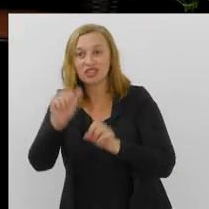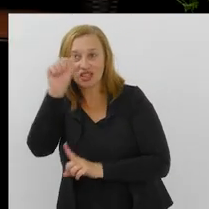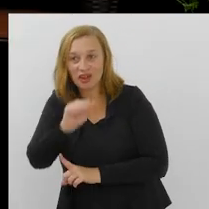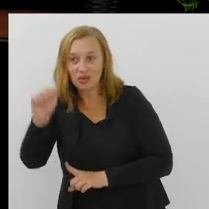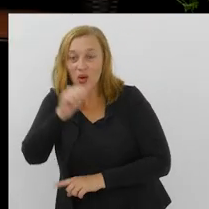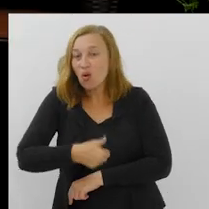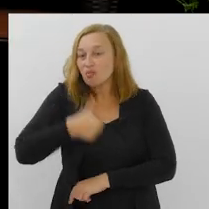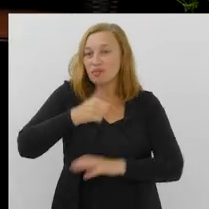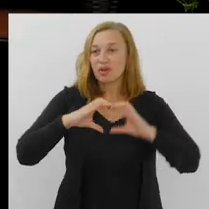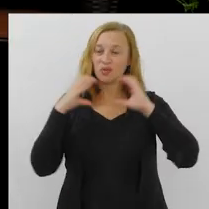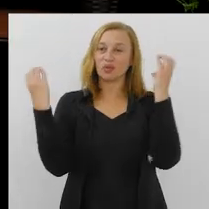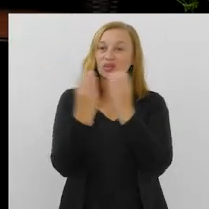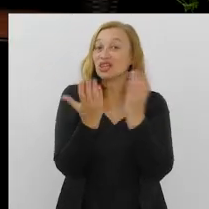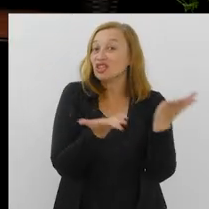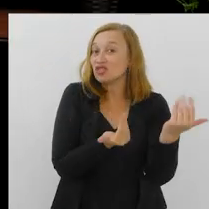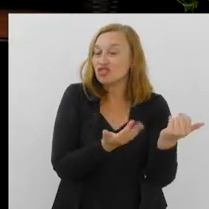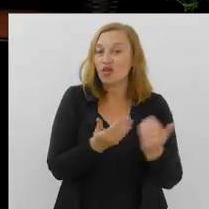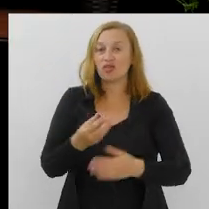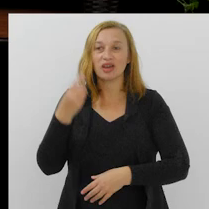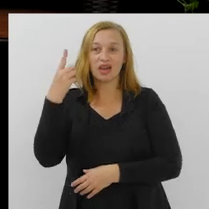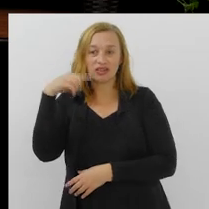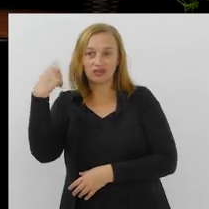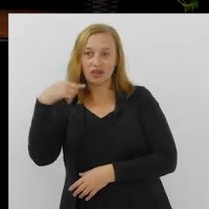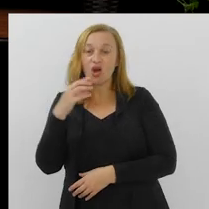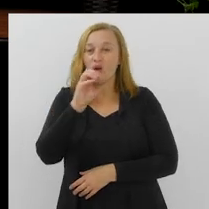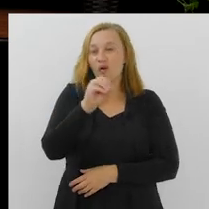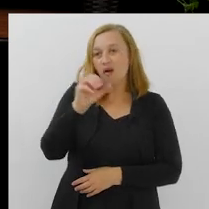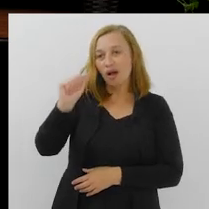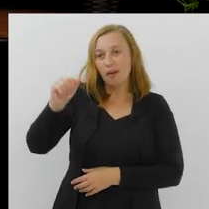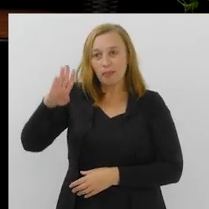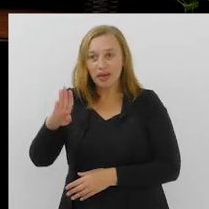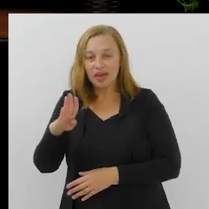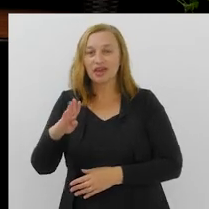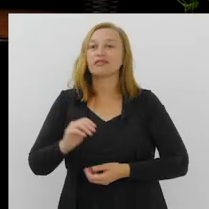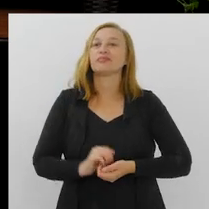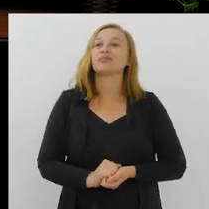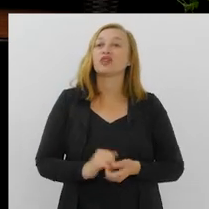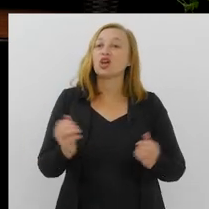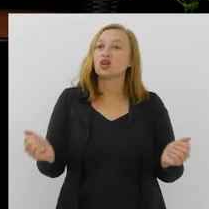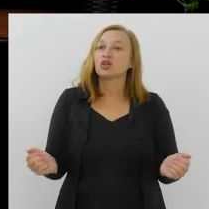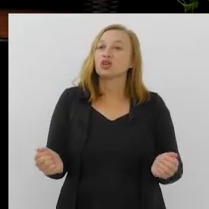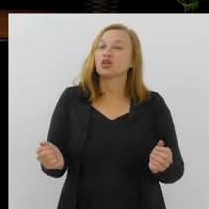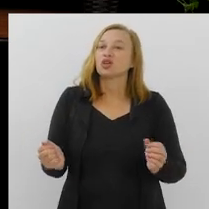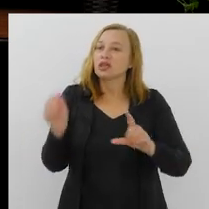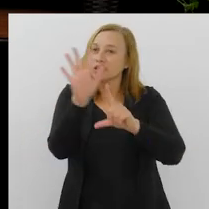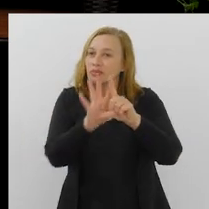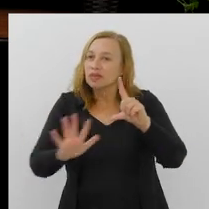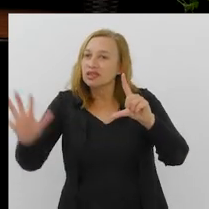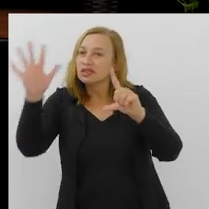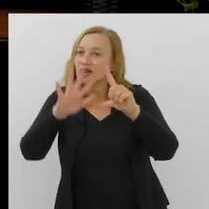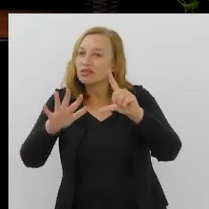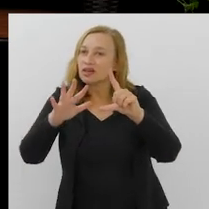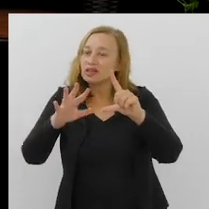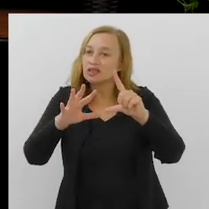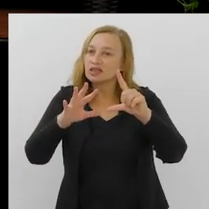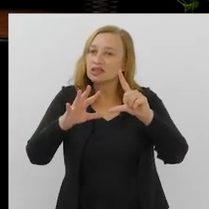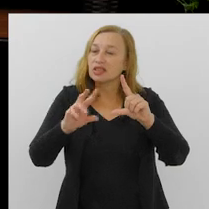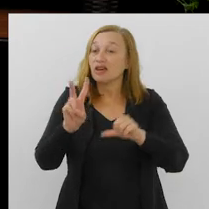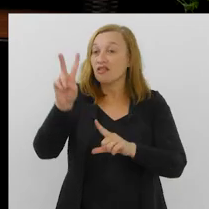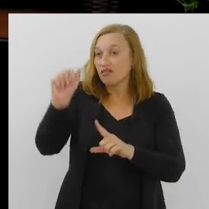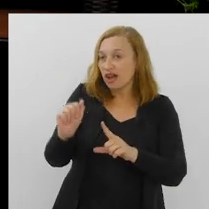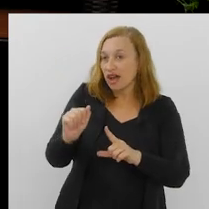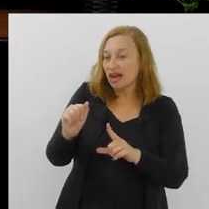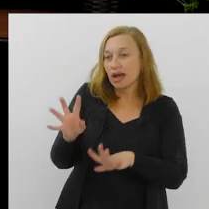no dia 29 de agosto, no Vivo Rio, o primeiro congresso estadual da jovem advocacia. A OAB, através das suas